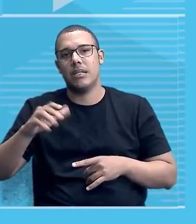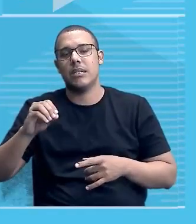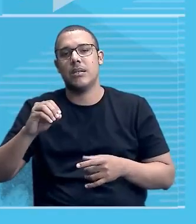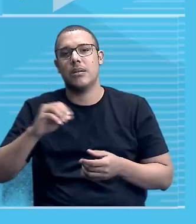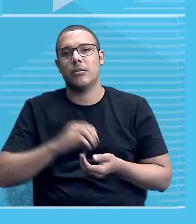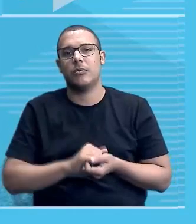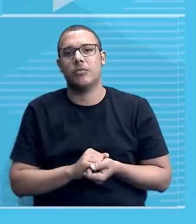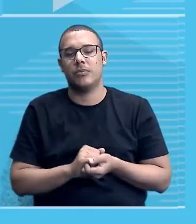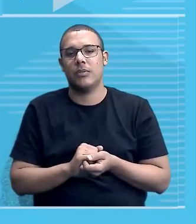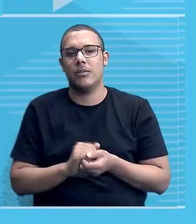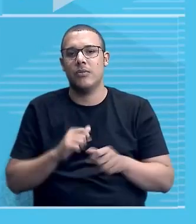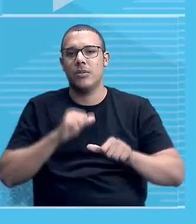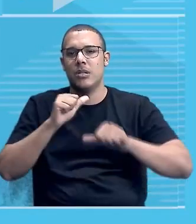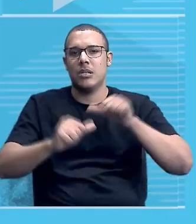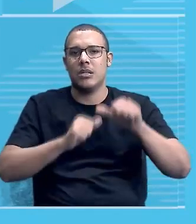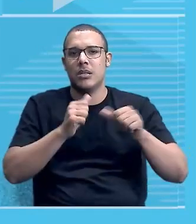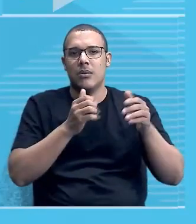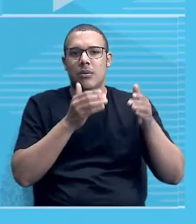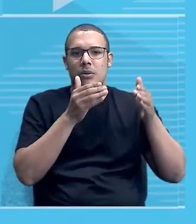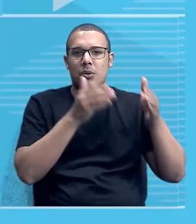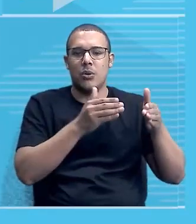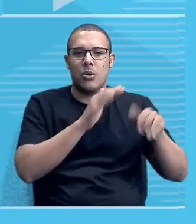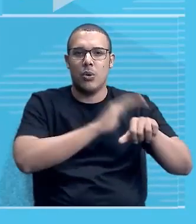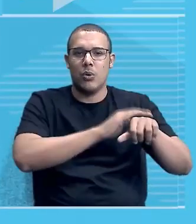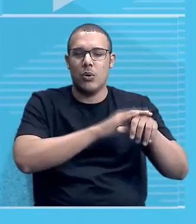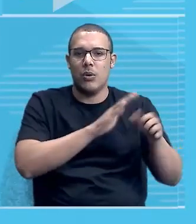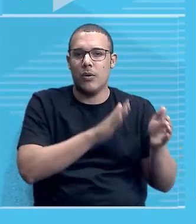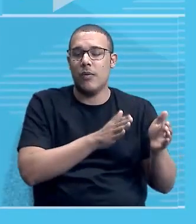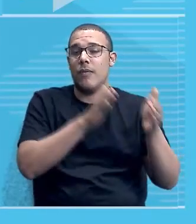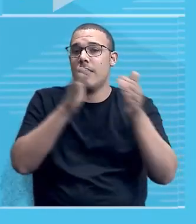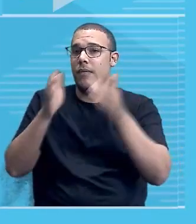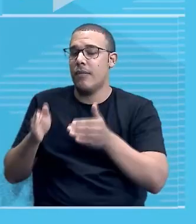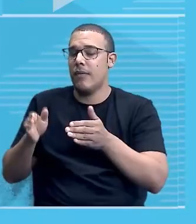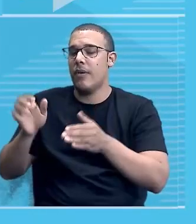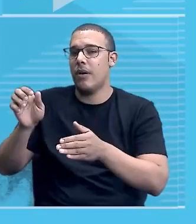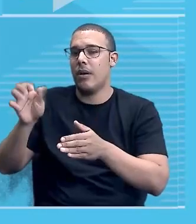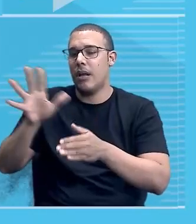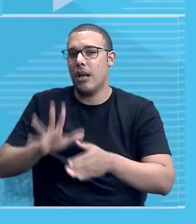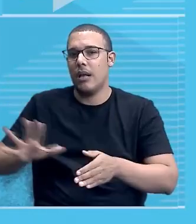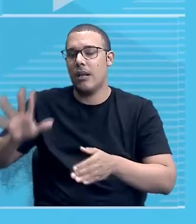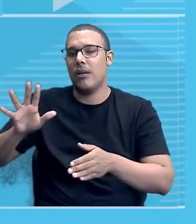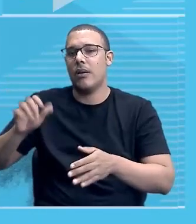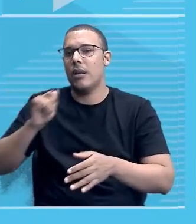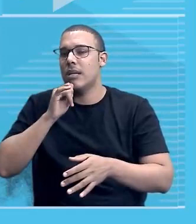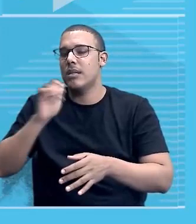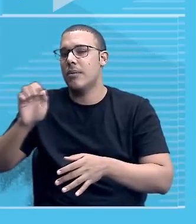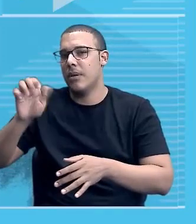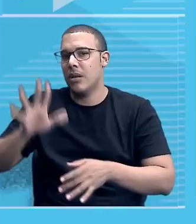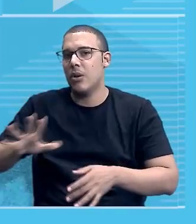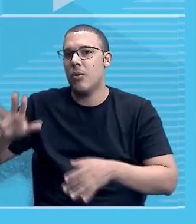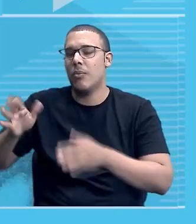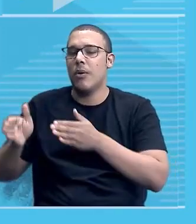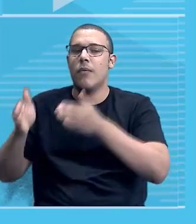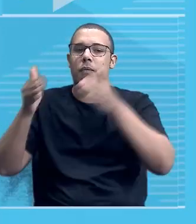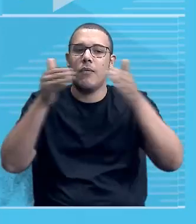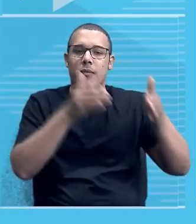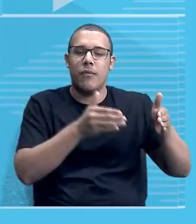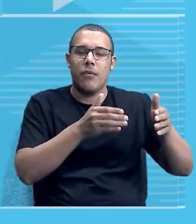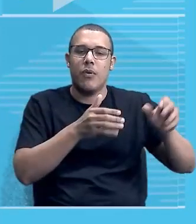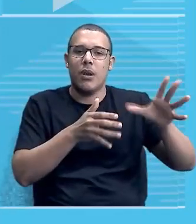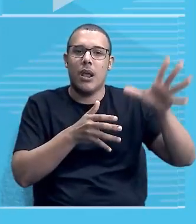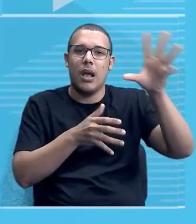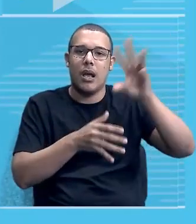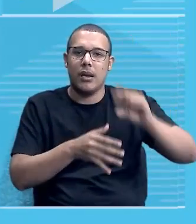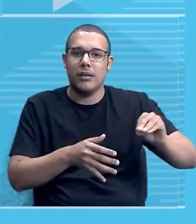Você tira o foco do colono e foca no africano, né? Tira do europeu e bota para o africano. Desta maneira, meus